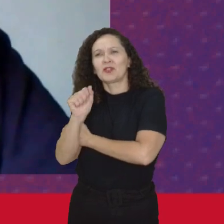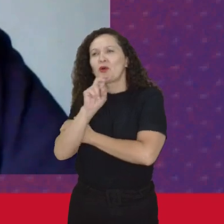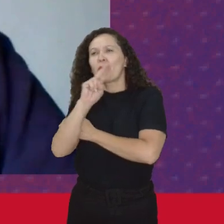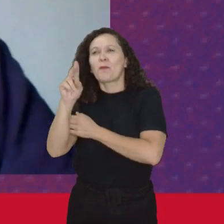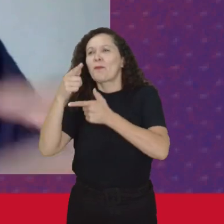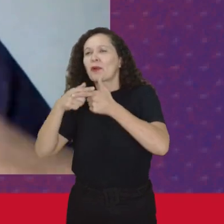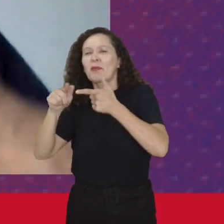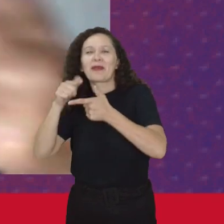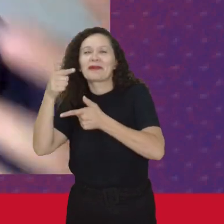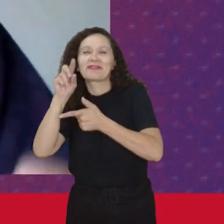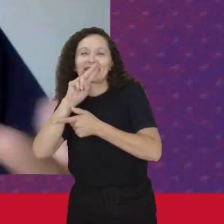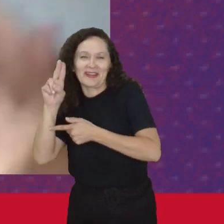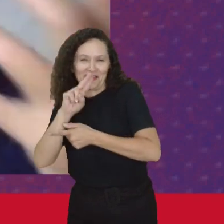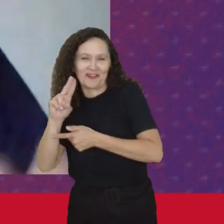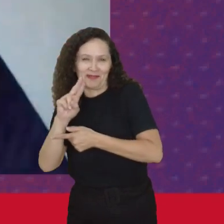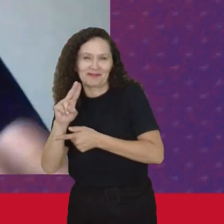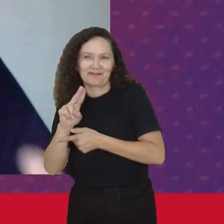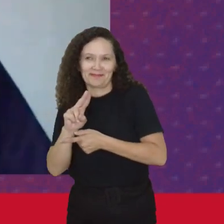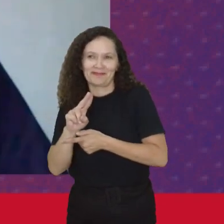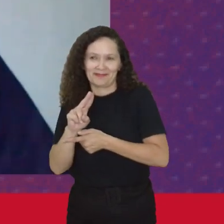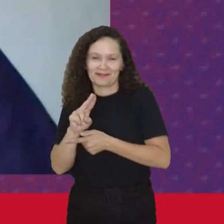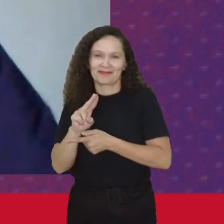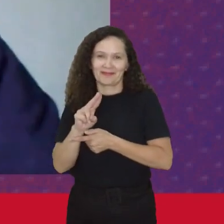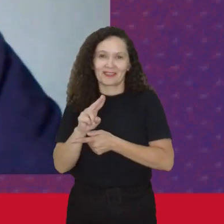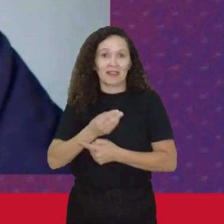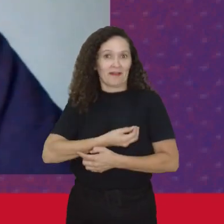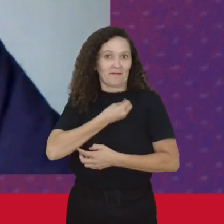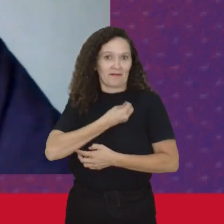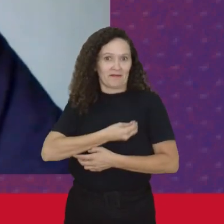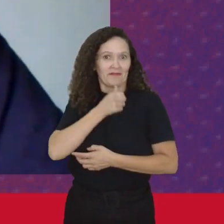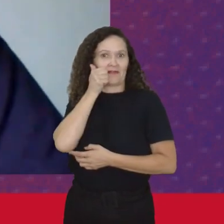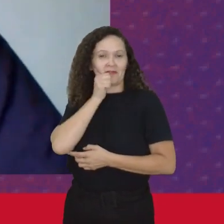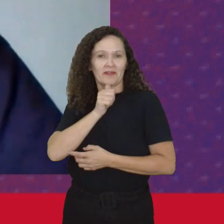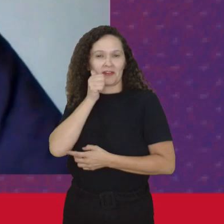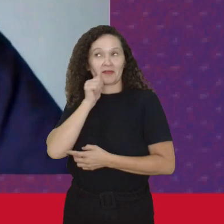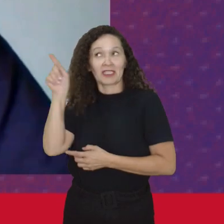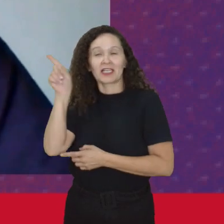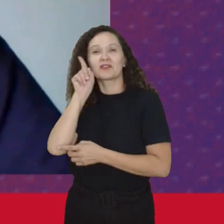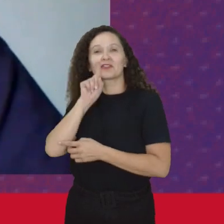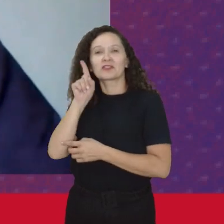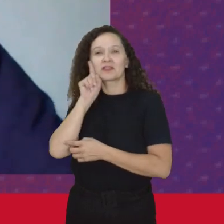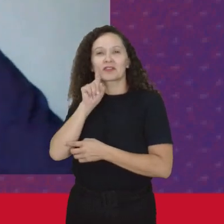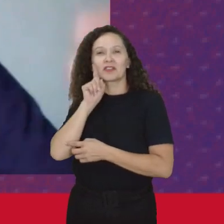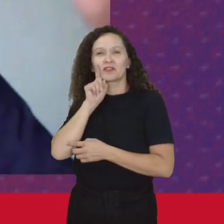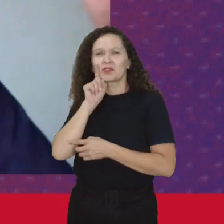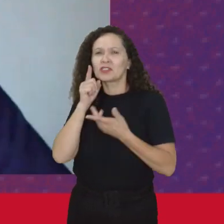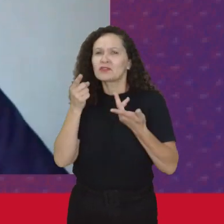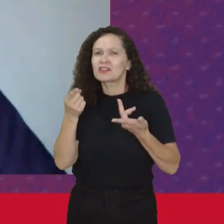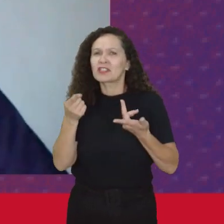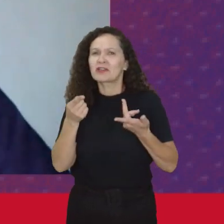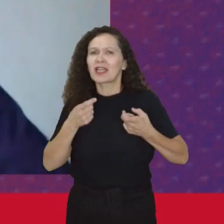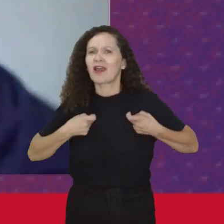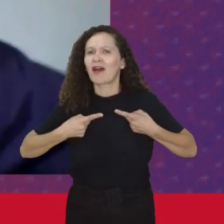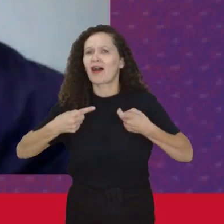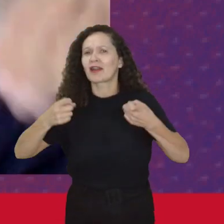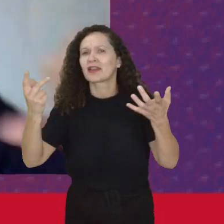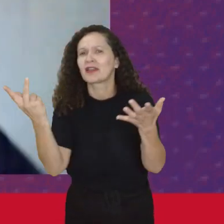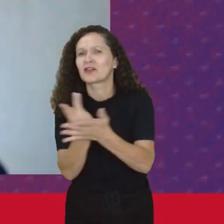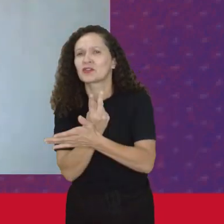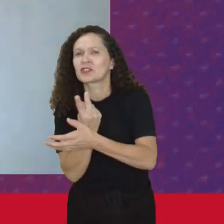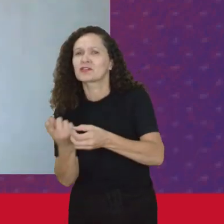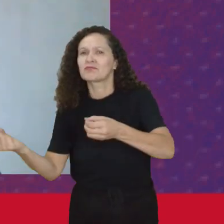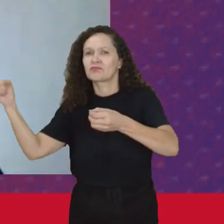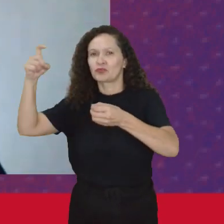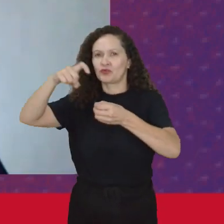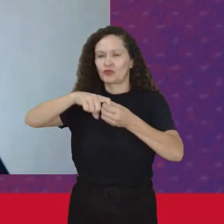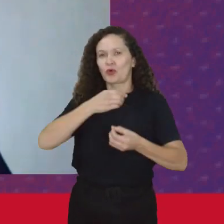nome Né Aquele mal estar Que as mulheres viviam E que no caso Os Estados Unidos Estavam muito vinculados Com o fim da guerra Com a volta